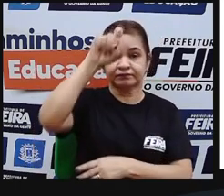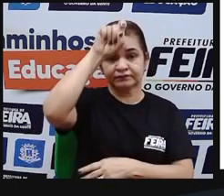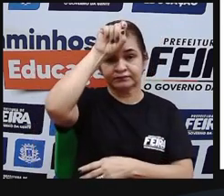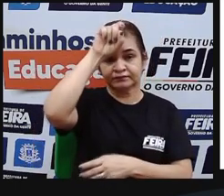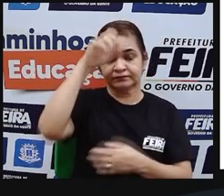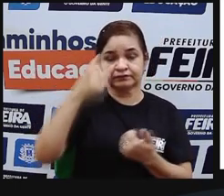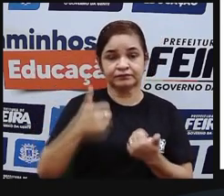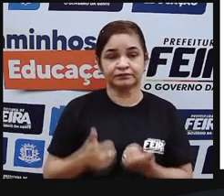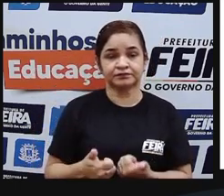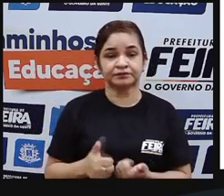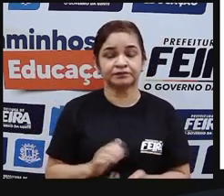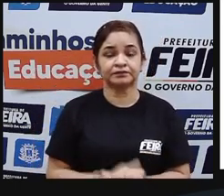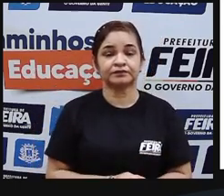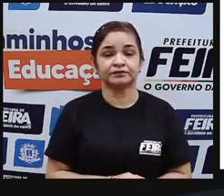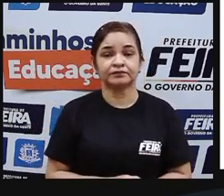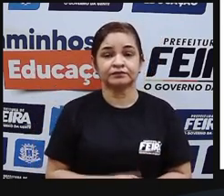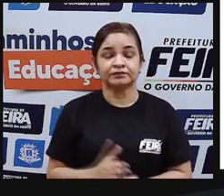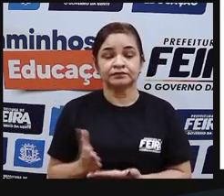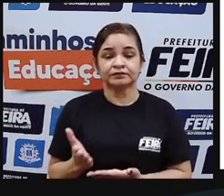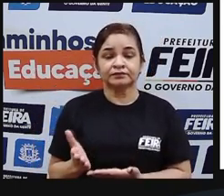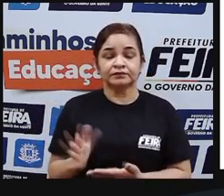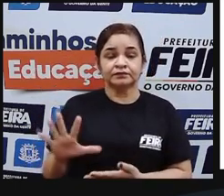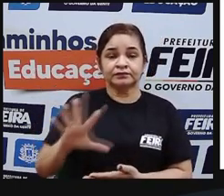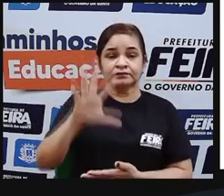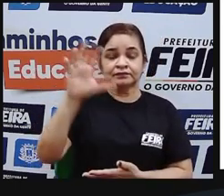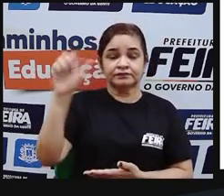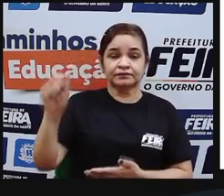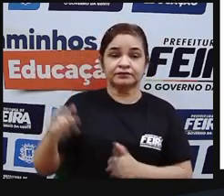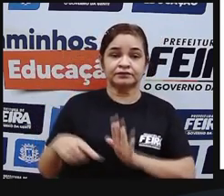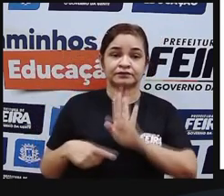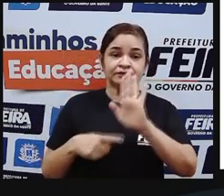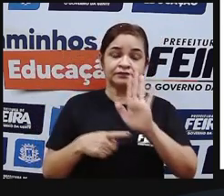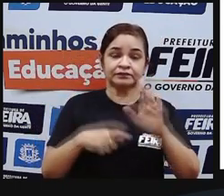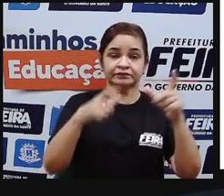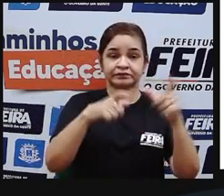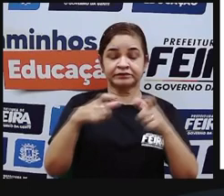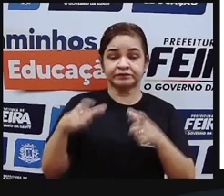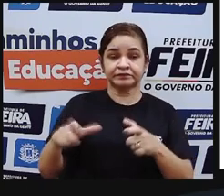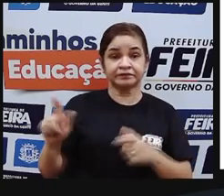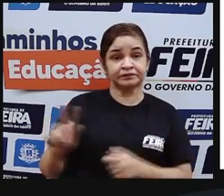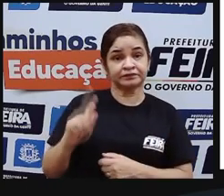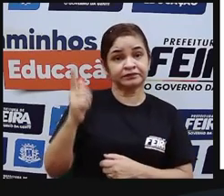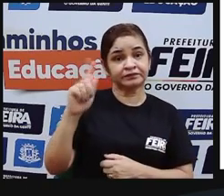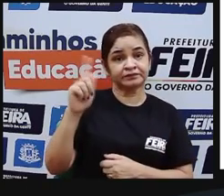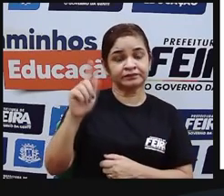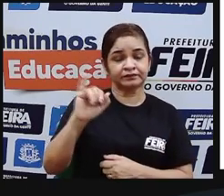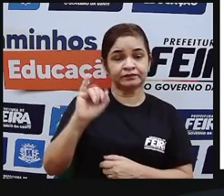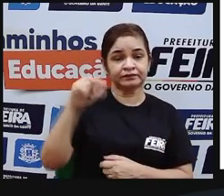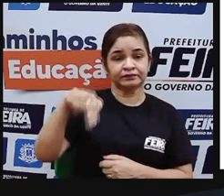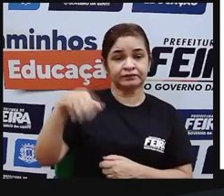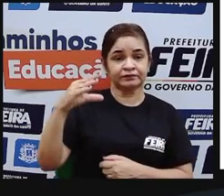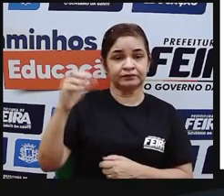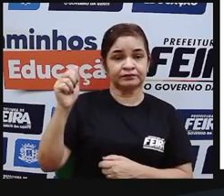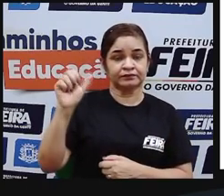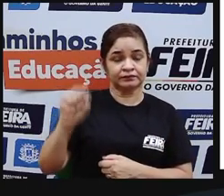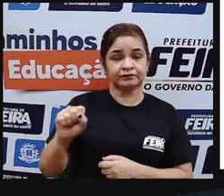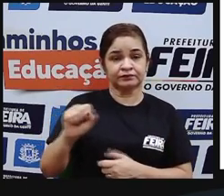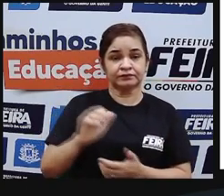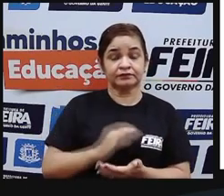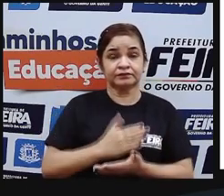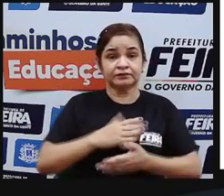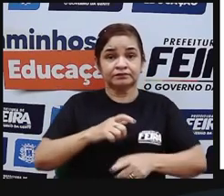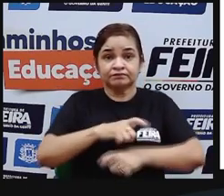aqui eu trouxe pra vocês um mapa que mostra a localização geográfica dos incas né o